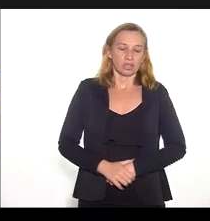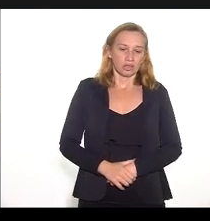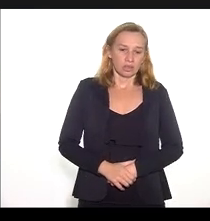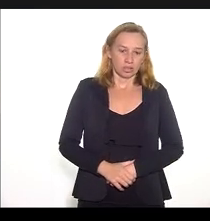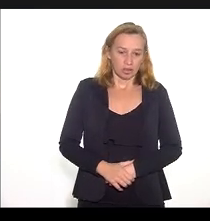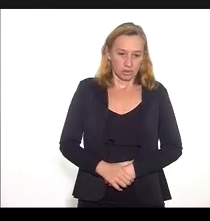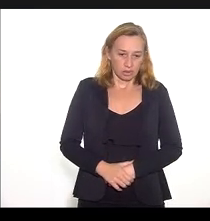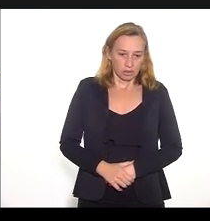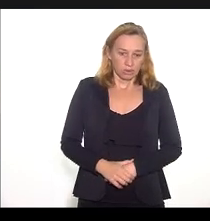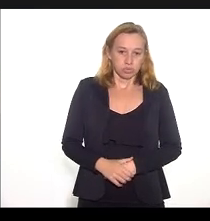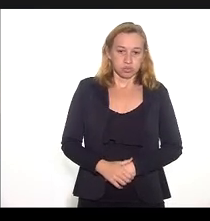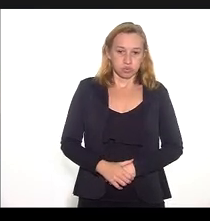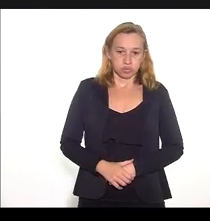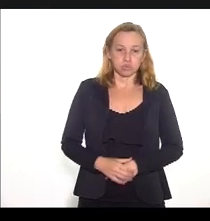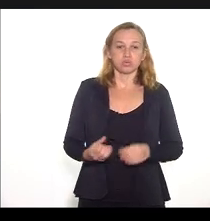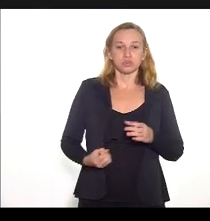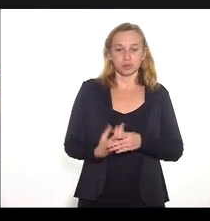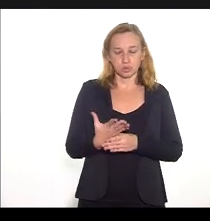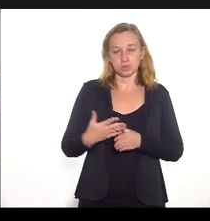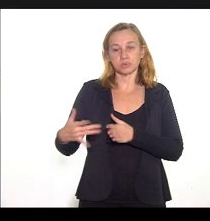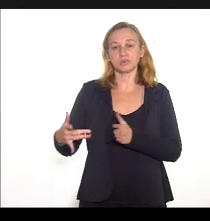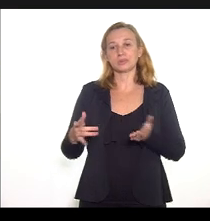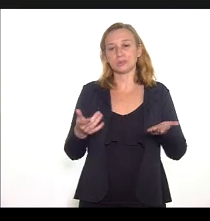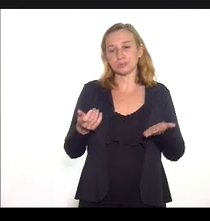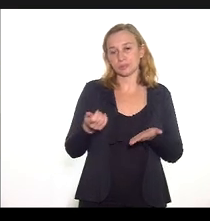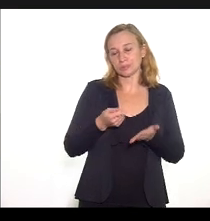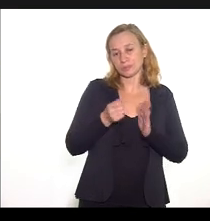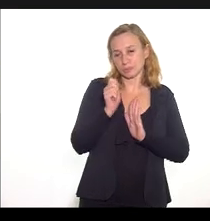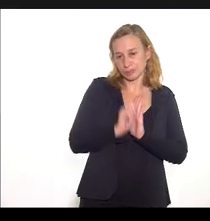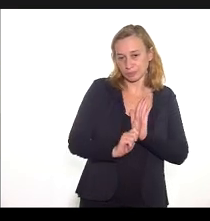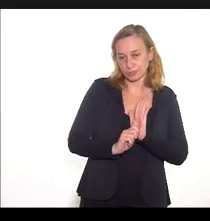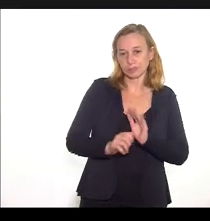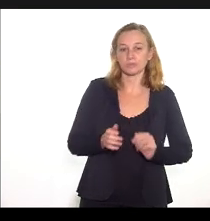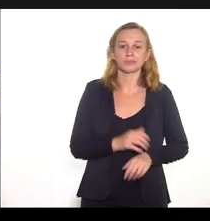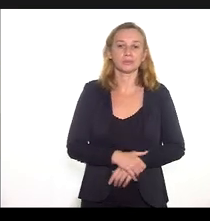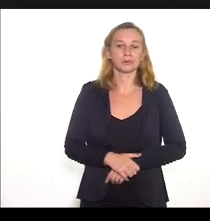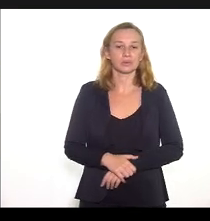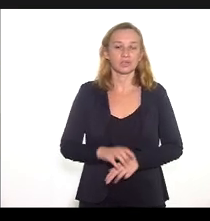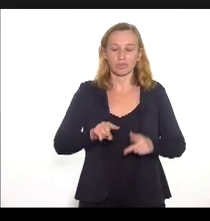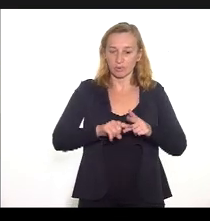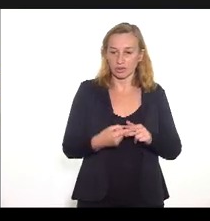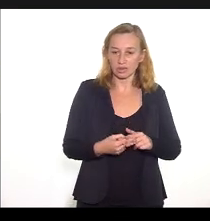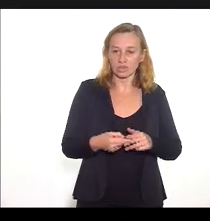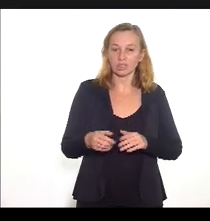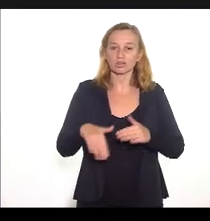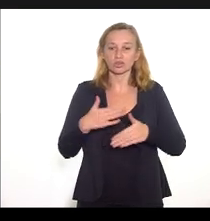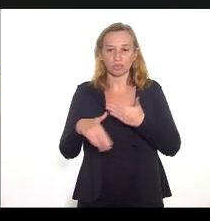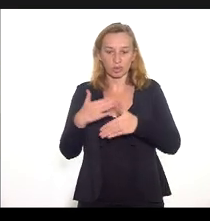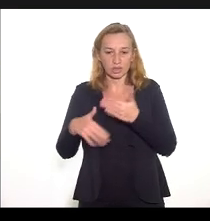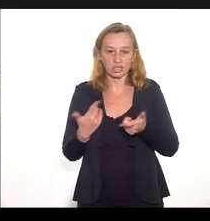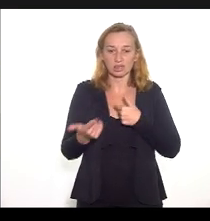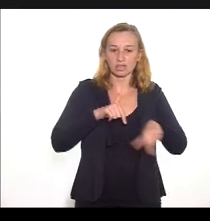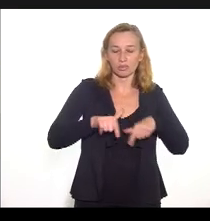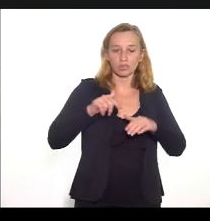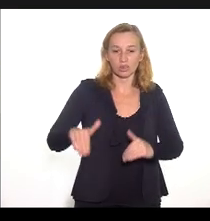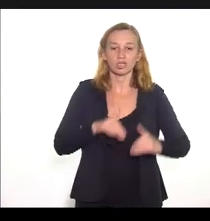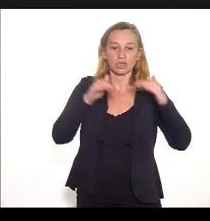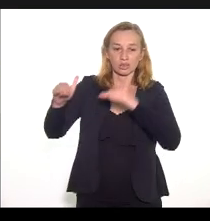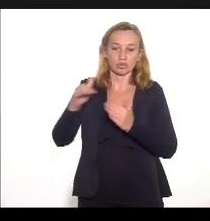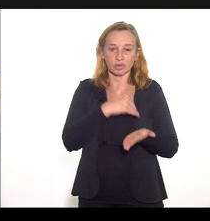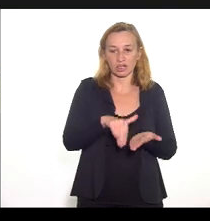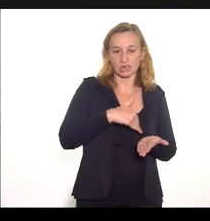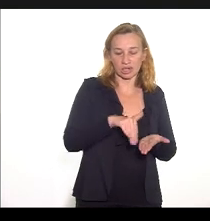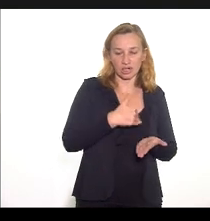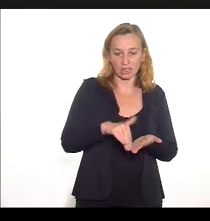A produção de relatório de auditoria, muito acima da média, aperfeiçoamento dos processos de trabalho da subsecretaria executiva,